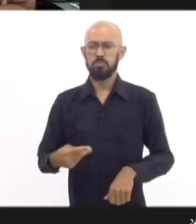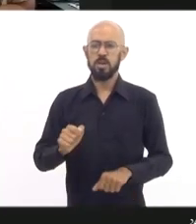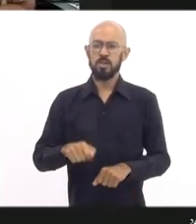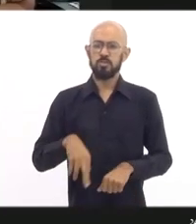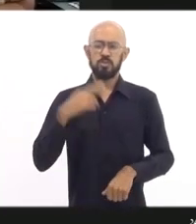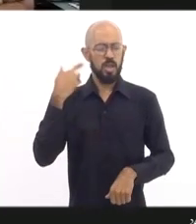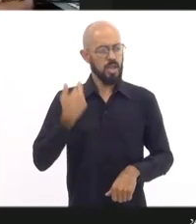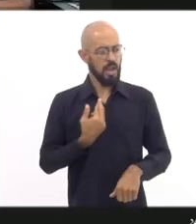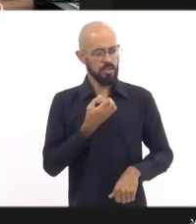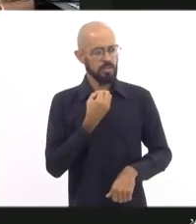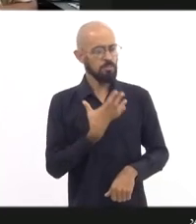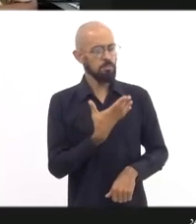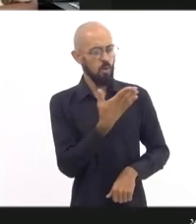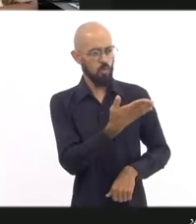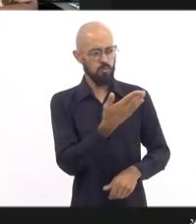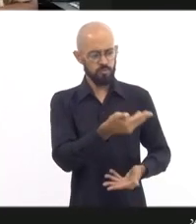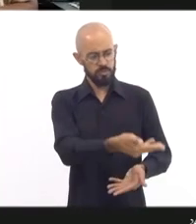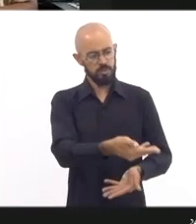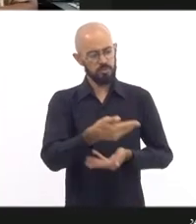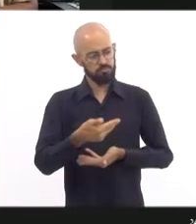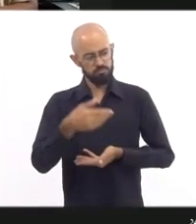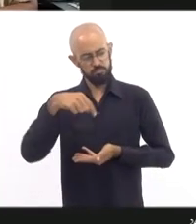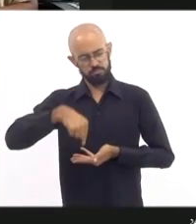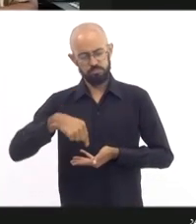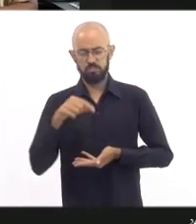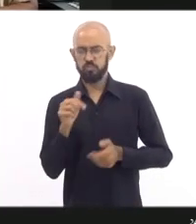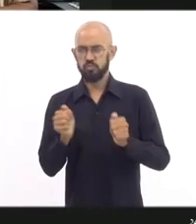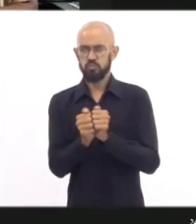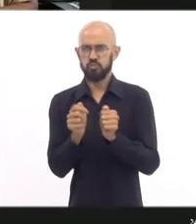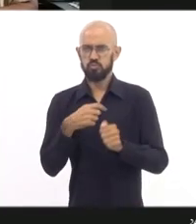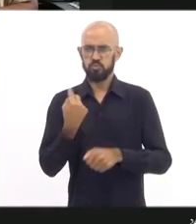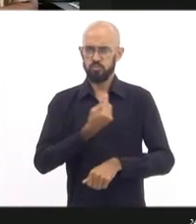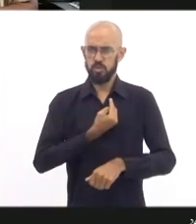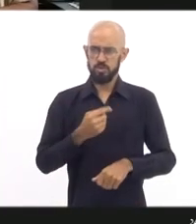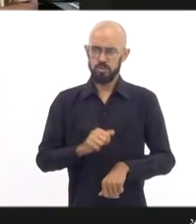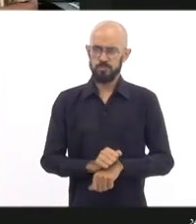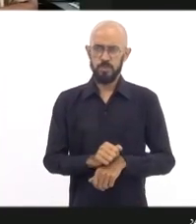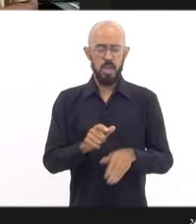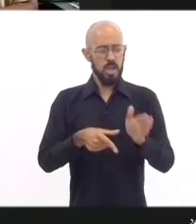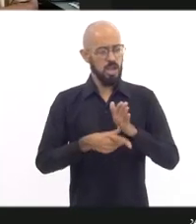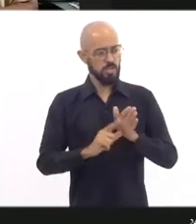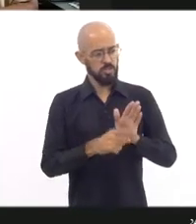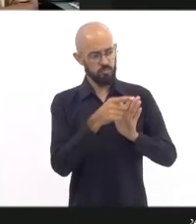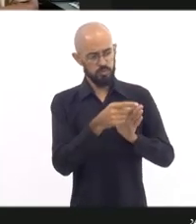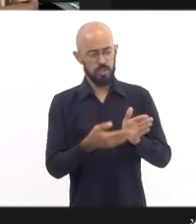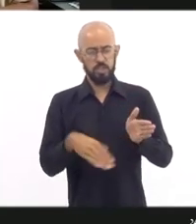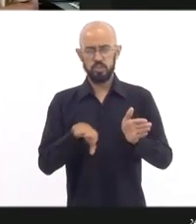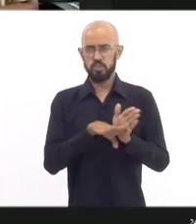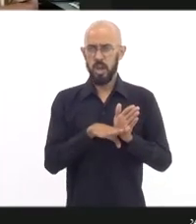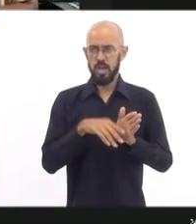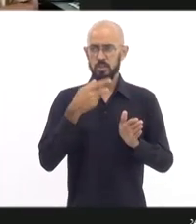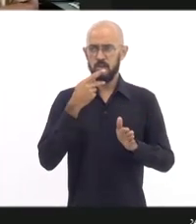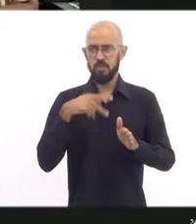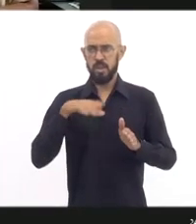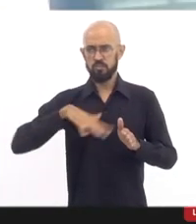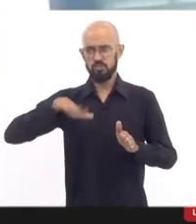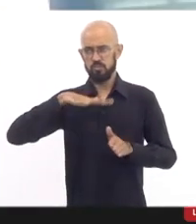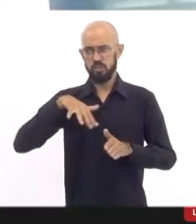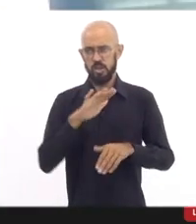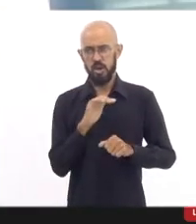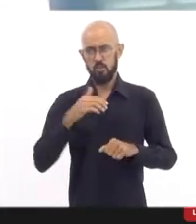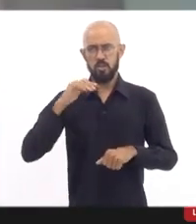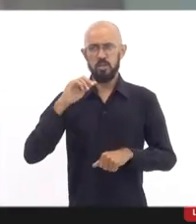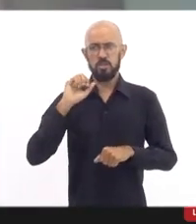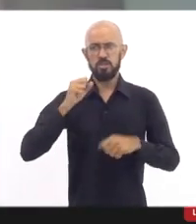Renata, que bom que você está aqui conosco. Renata, antes de você chegar, eu estava só fazendo um comentário geral, dizendo